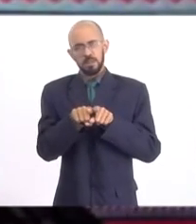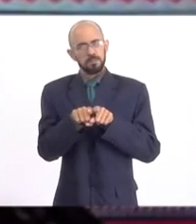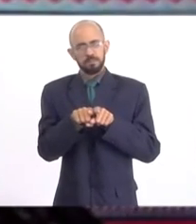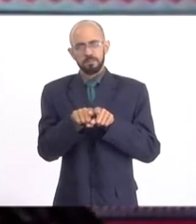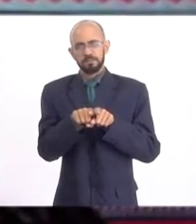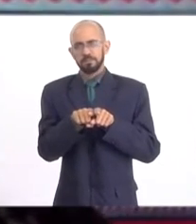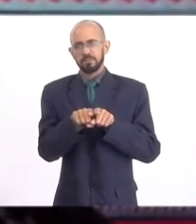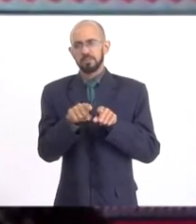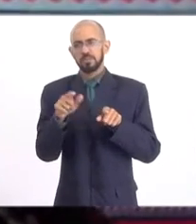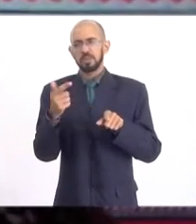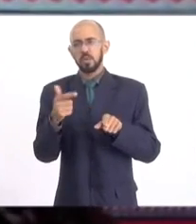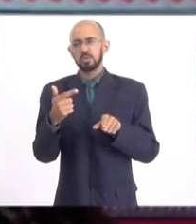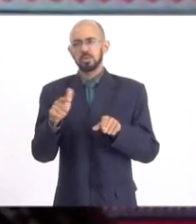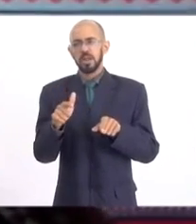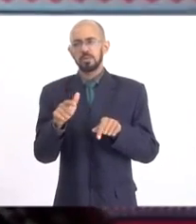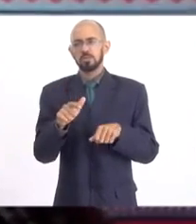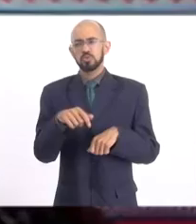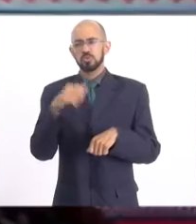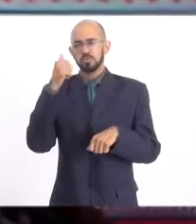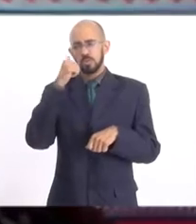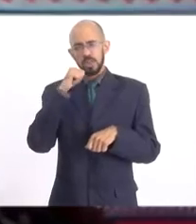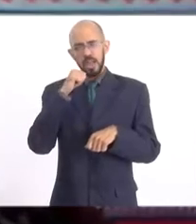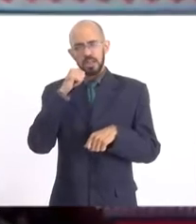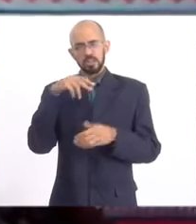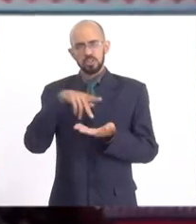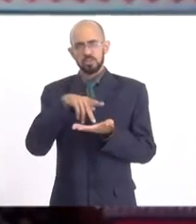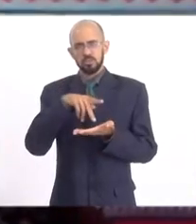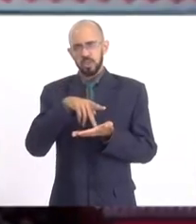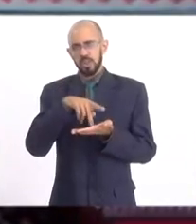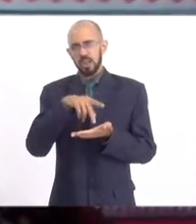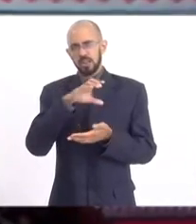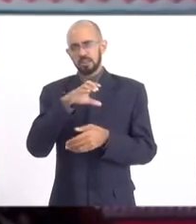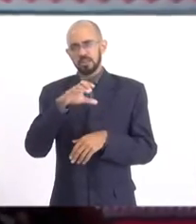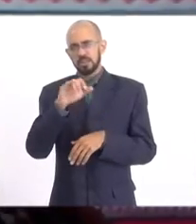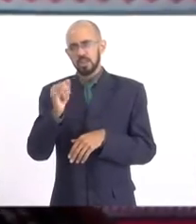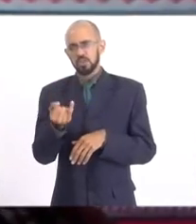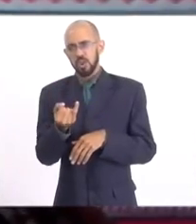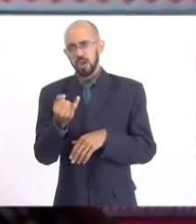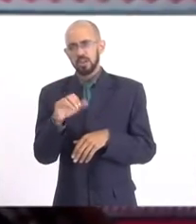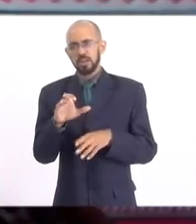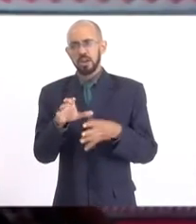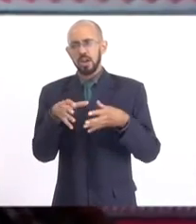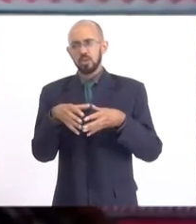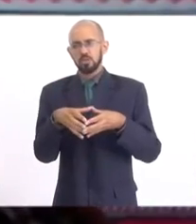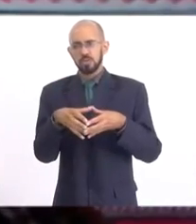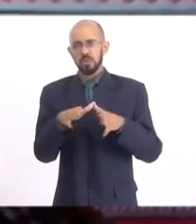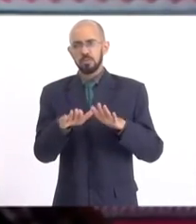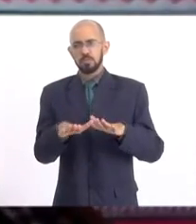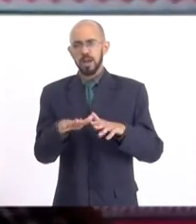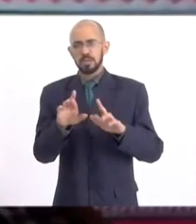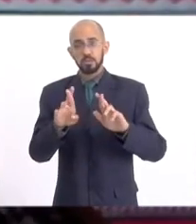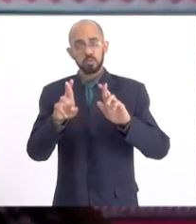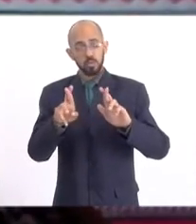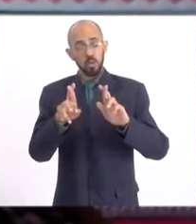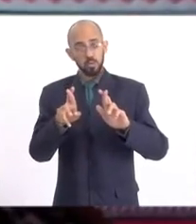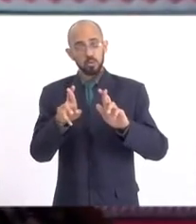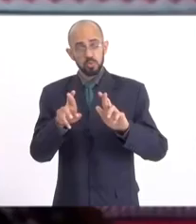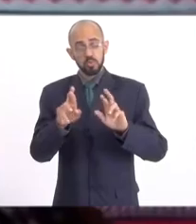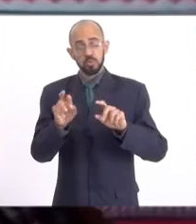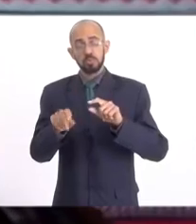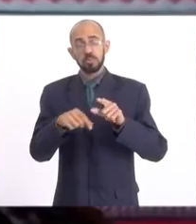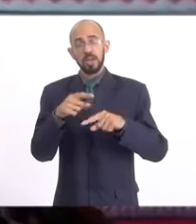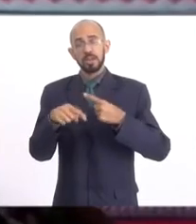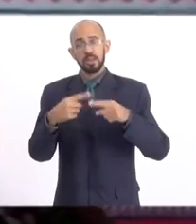tenhamos mulheres efetivamente nessa comissão, mas torço para que nos